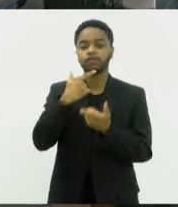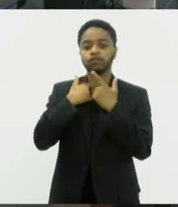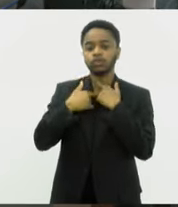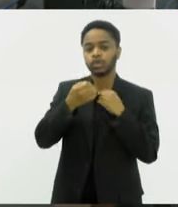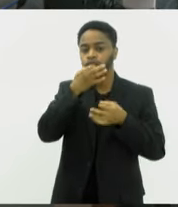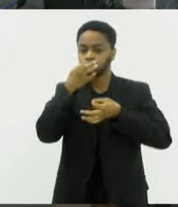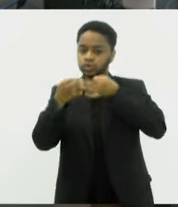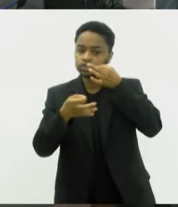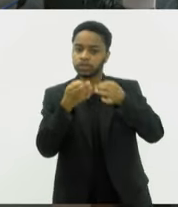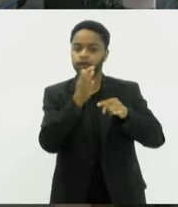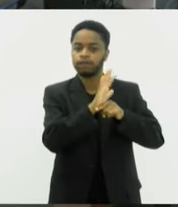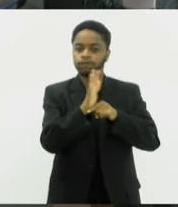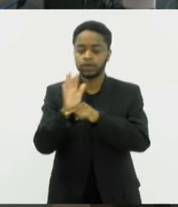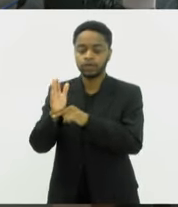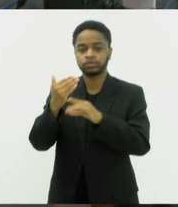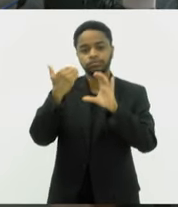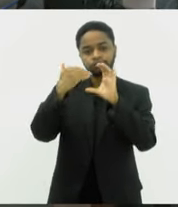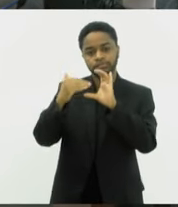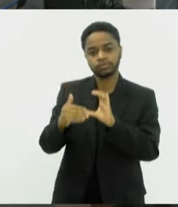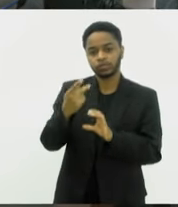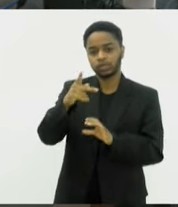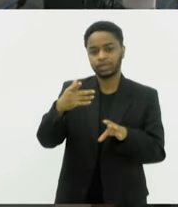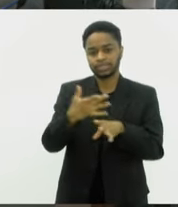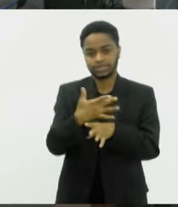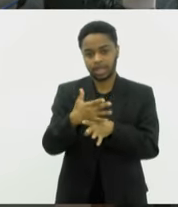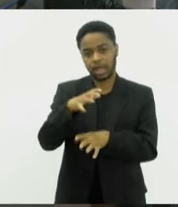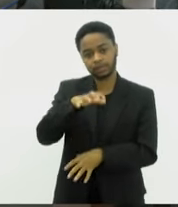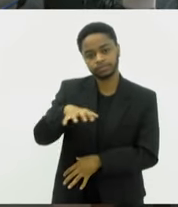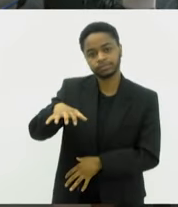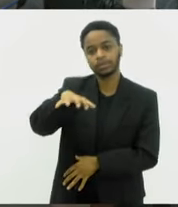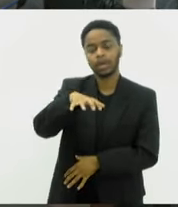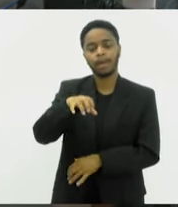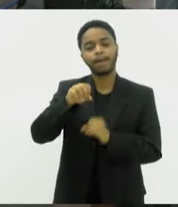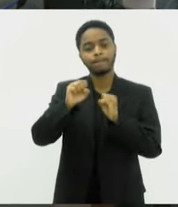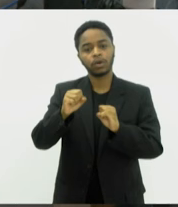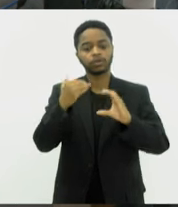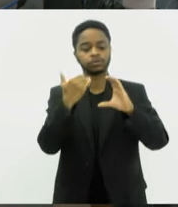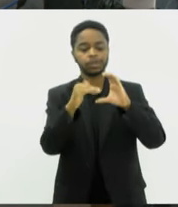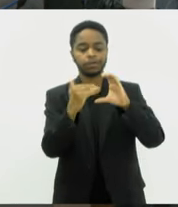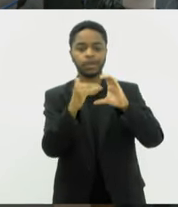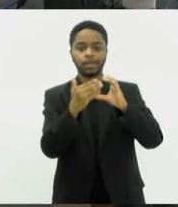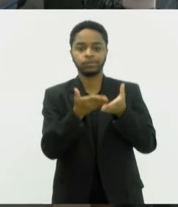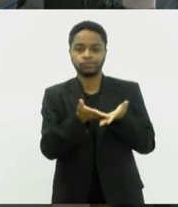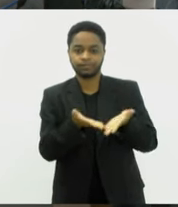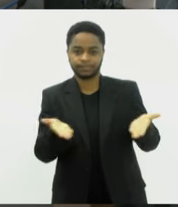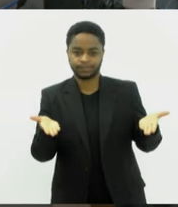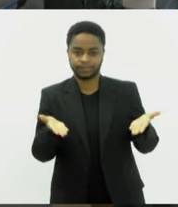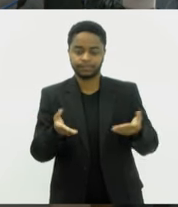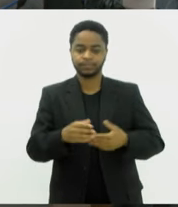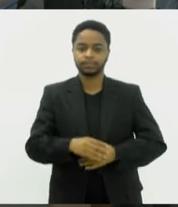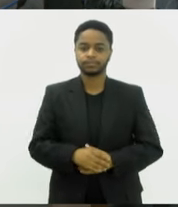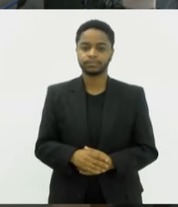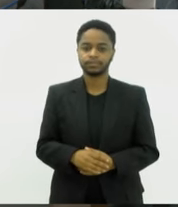sugestões, vídeos da sua cidade, da sua região É só acessar o nosso e-mail Que é o tvalerge